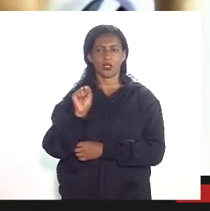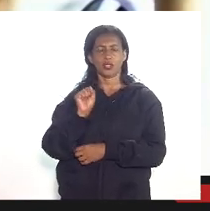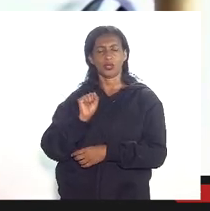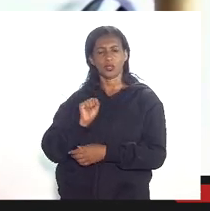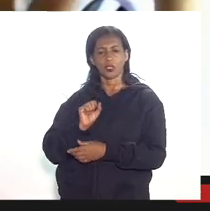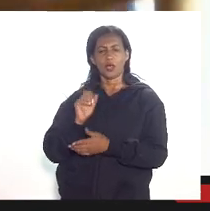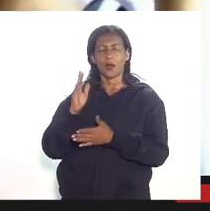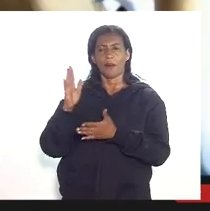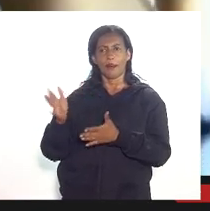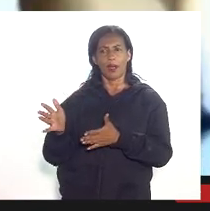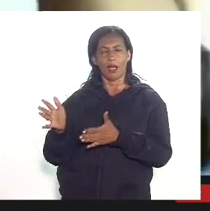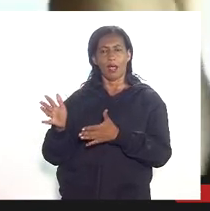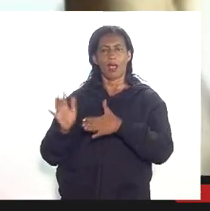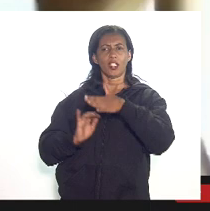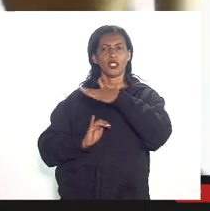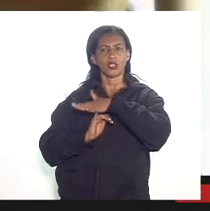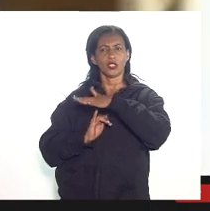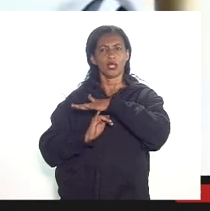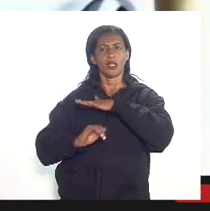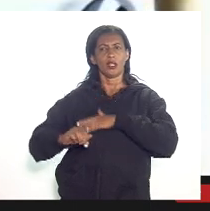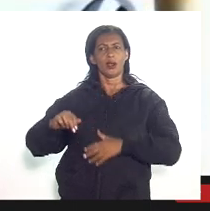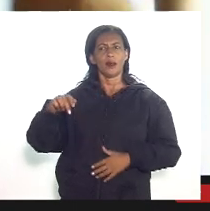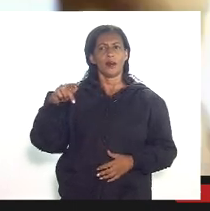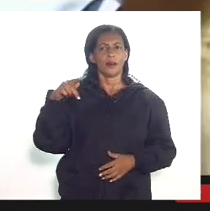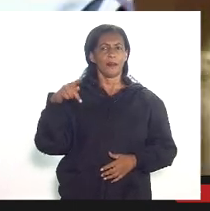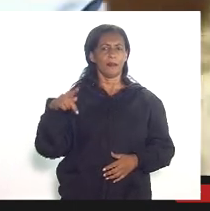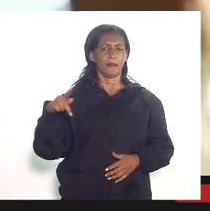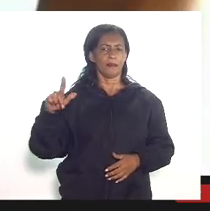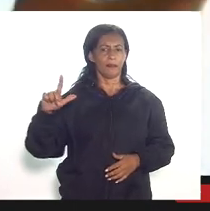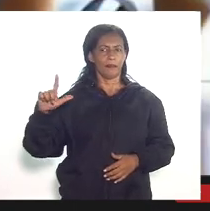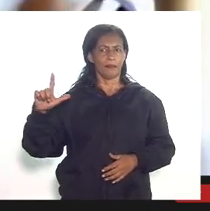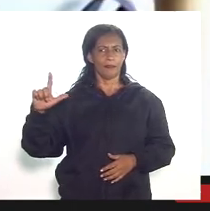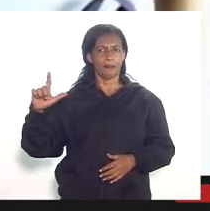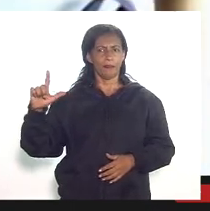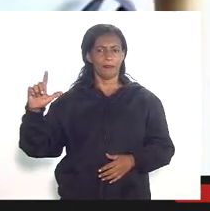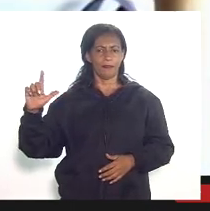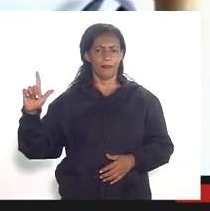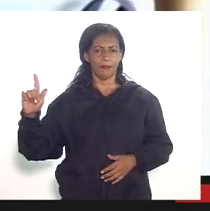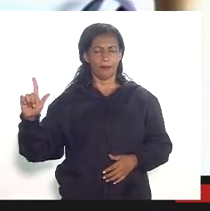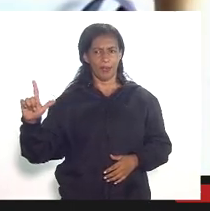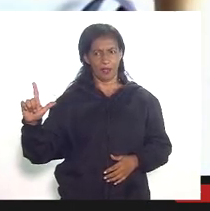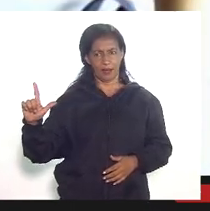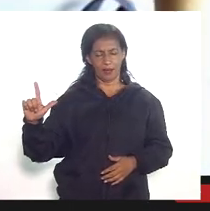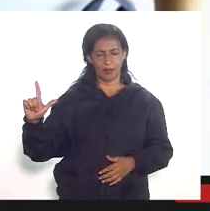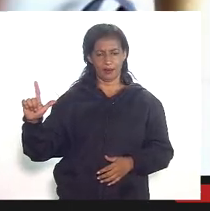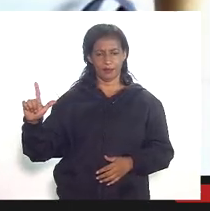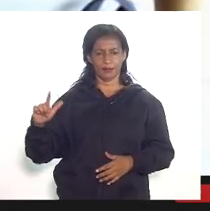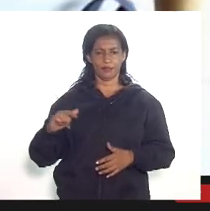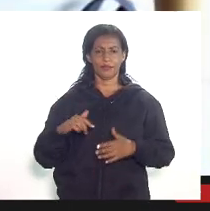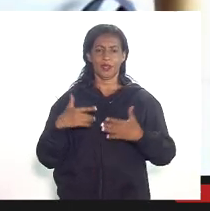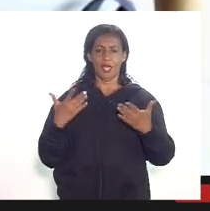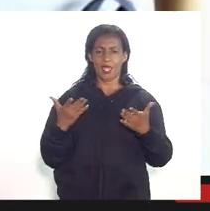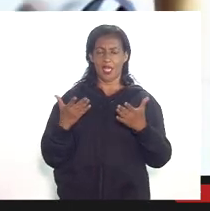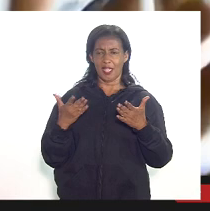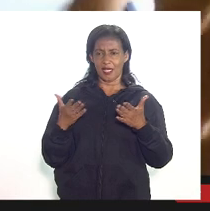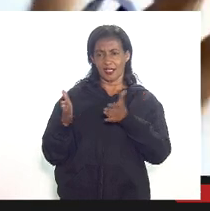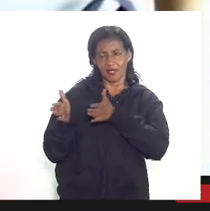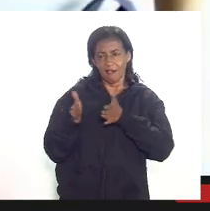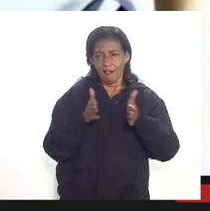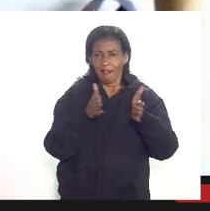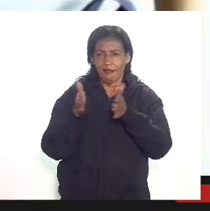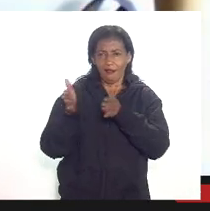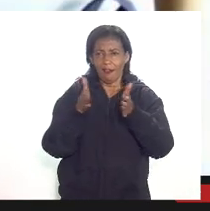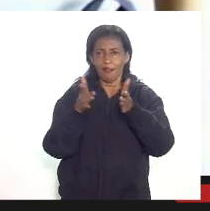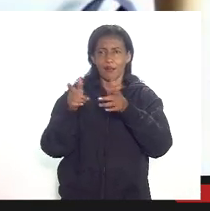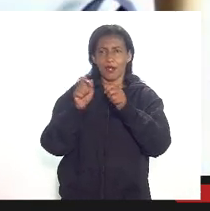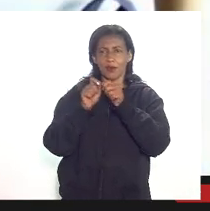as pessoas entenderem como é que nasceu agora nessa curva que fez o nosso fortunato só no campo